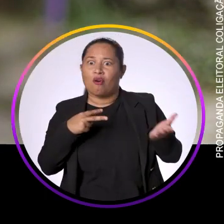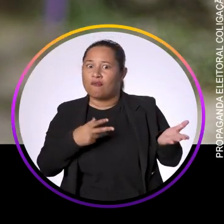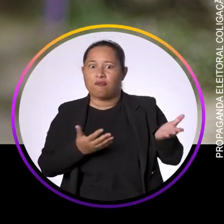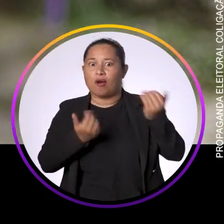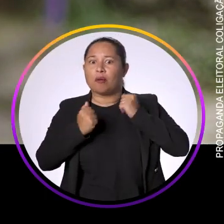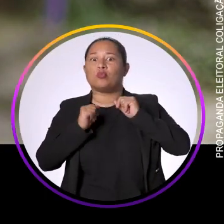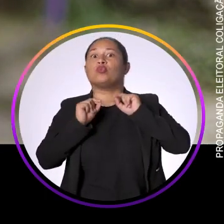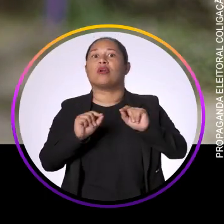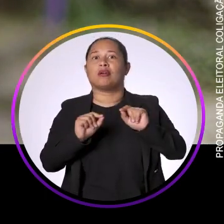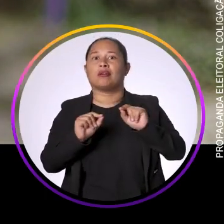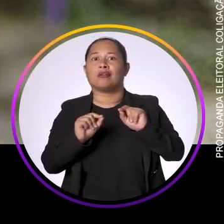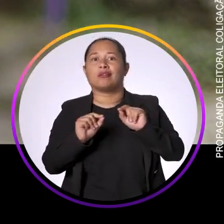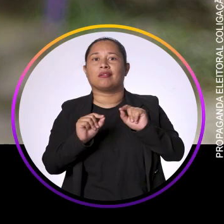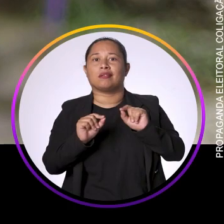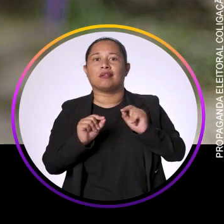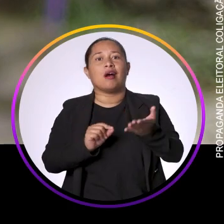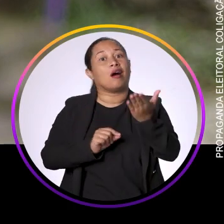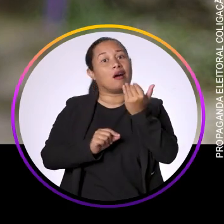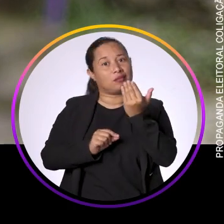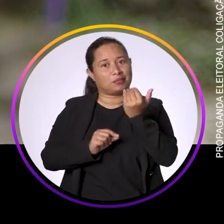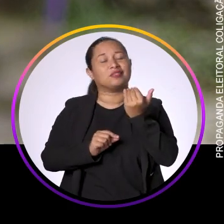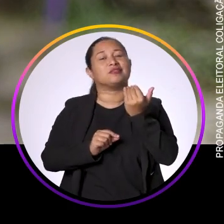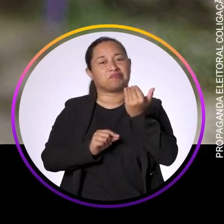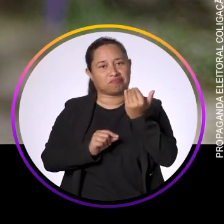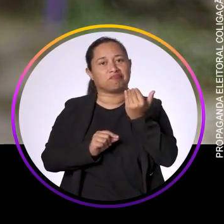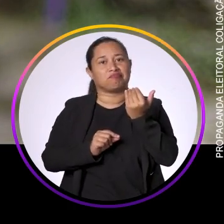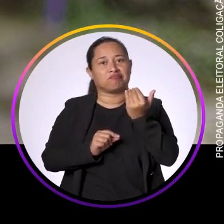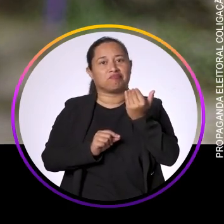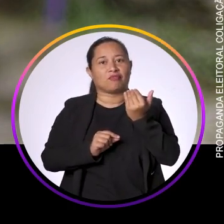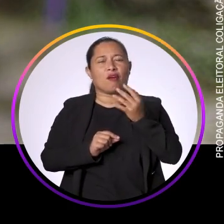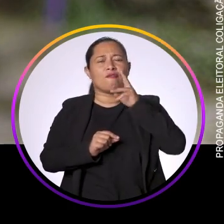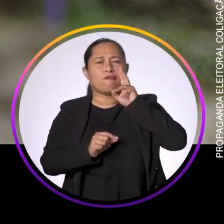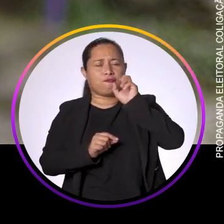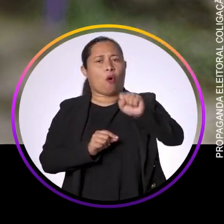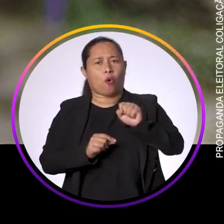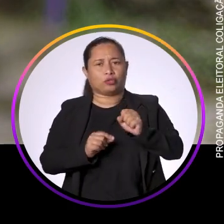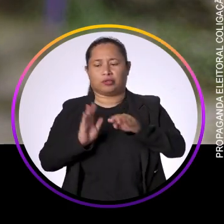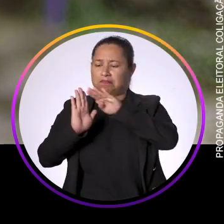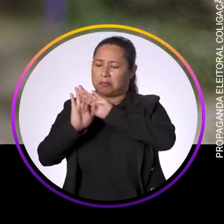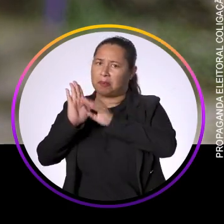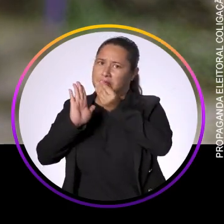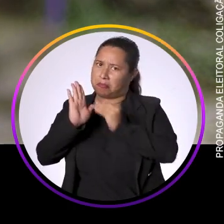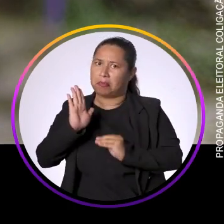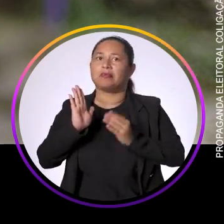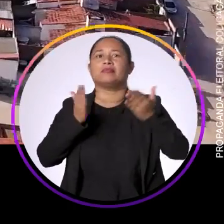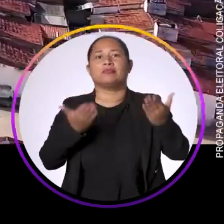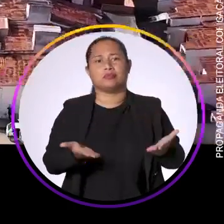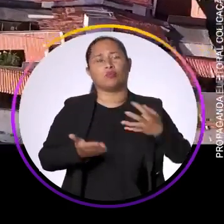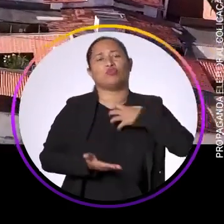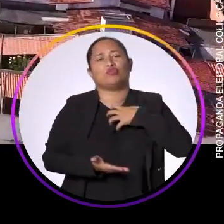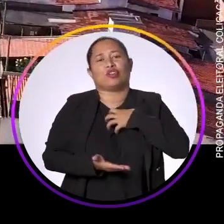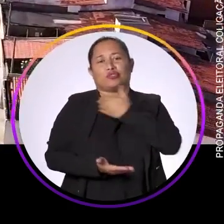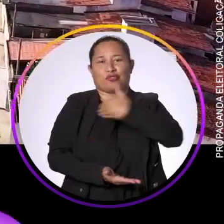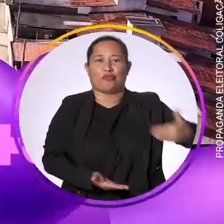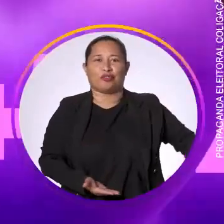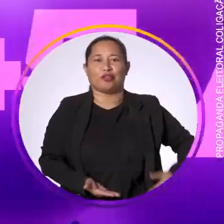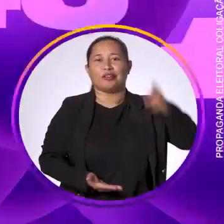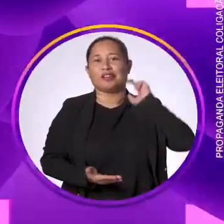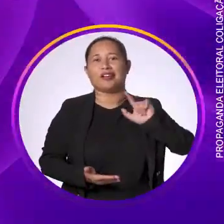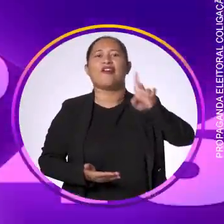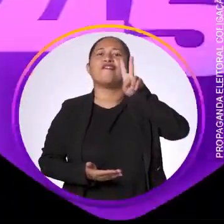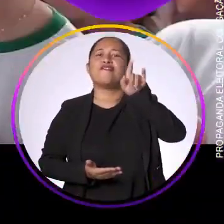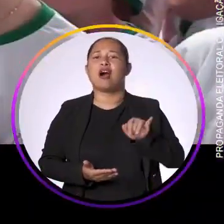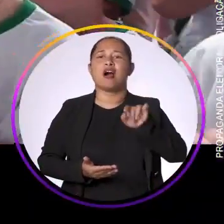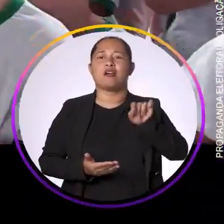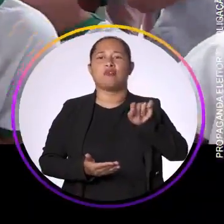disse, vamos colocar alimentação de sustância nesse cardápio. É com esse jeito